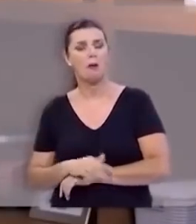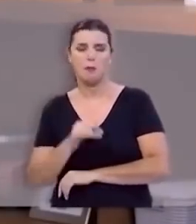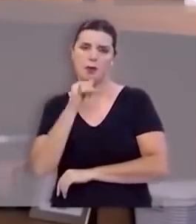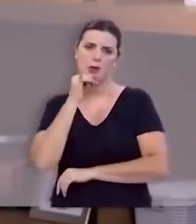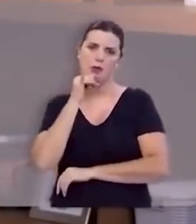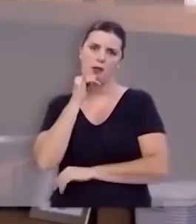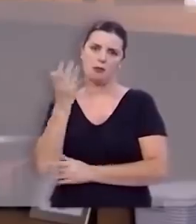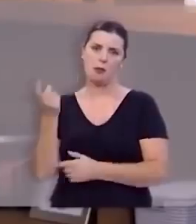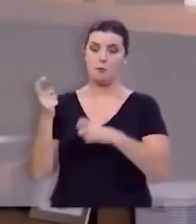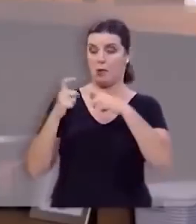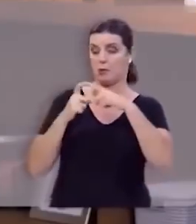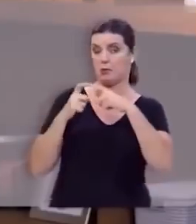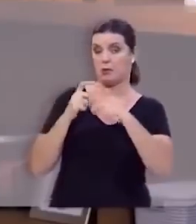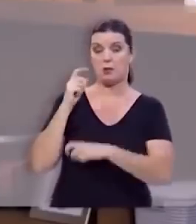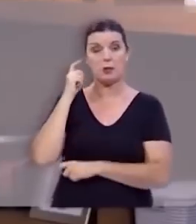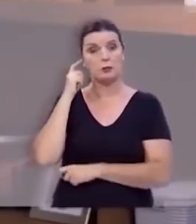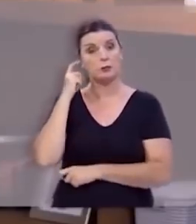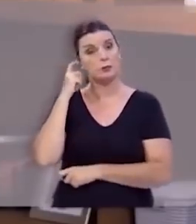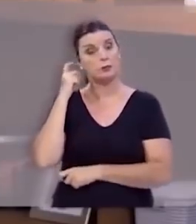Por exemplo, o campo da medicina.